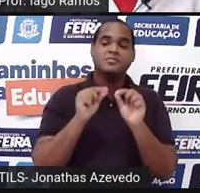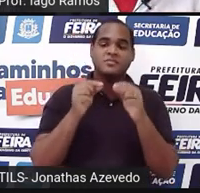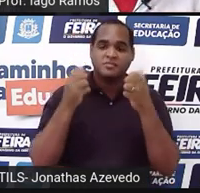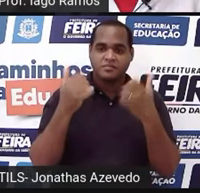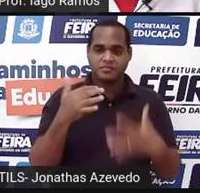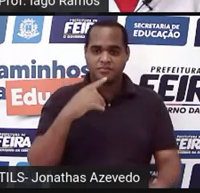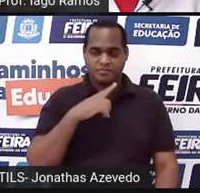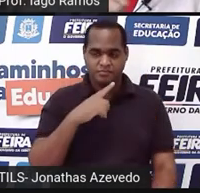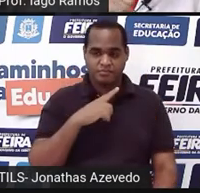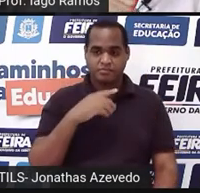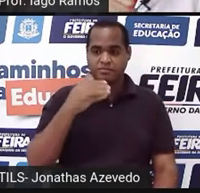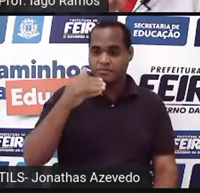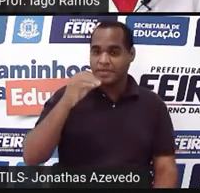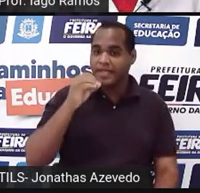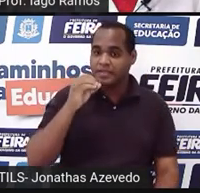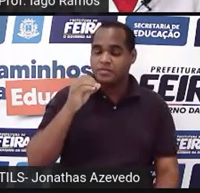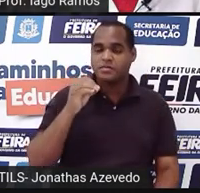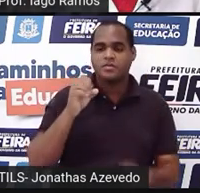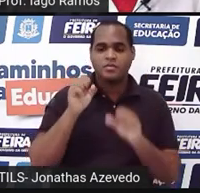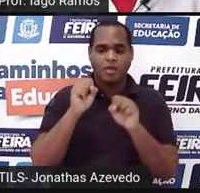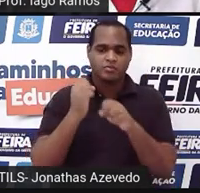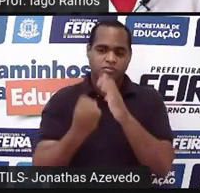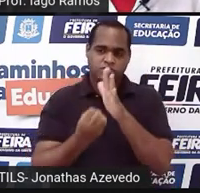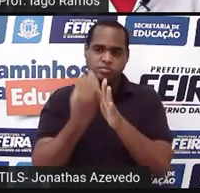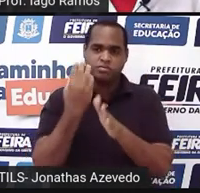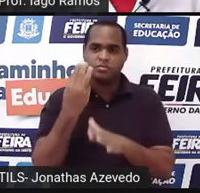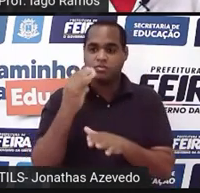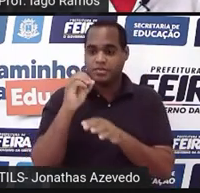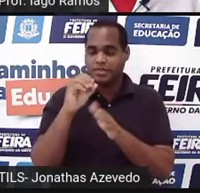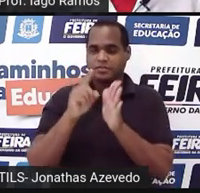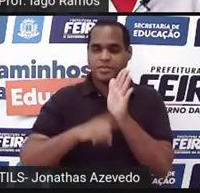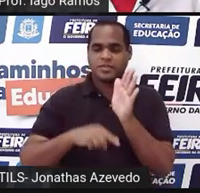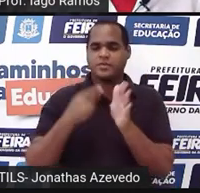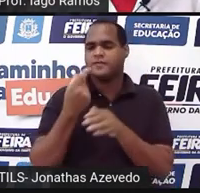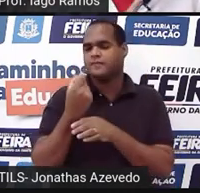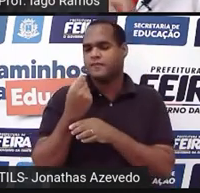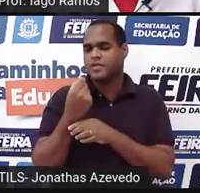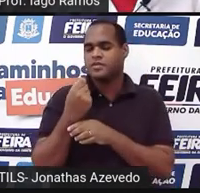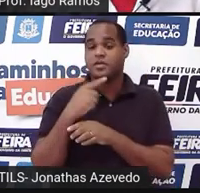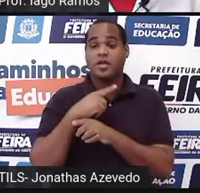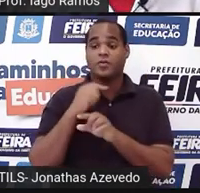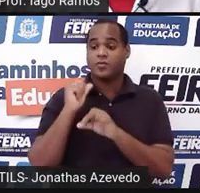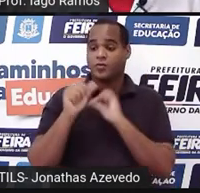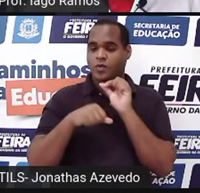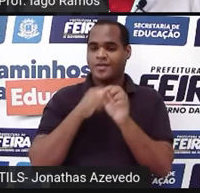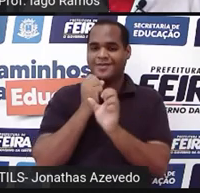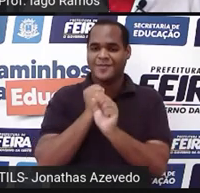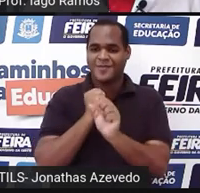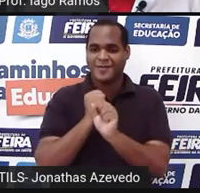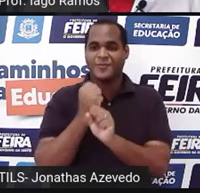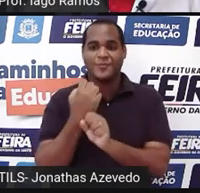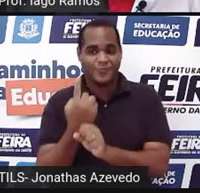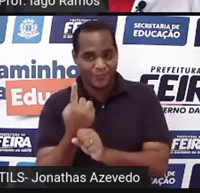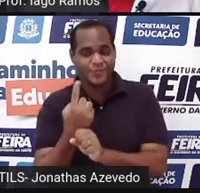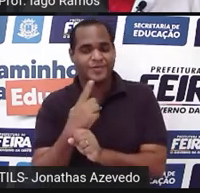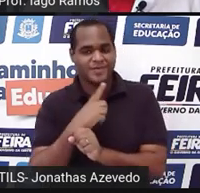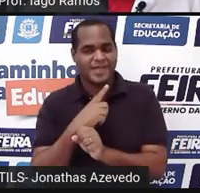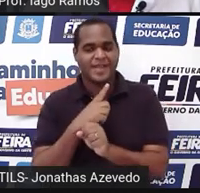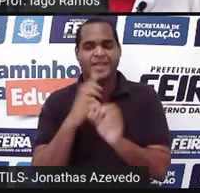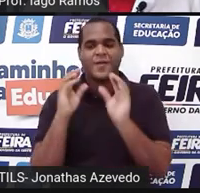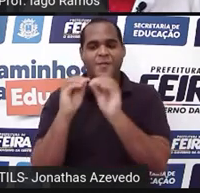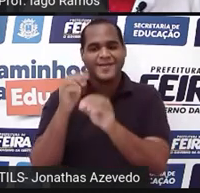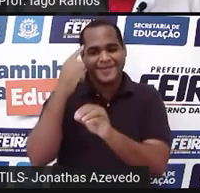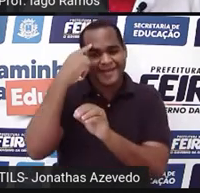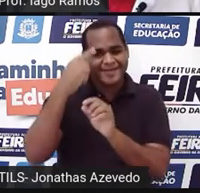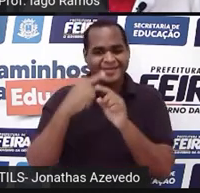Aquele 10 ali, que apareceu do 30 menos 20, a gente soma com 1, olha só, por isso eu coloquei um